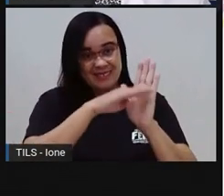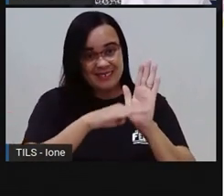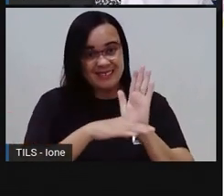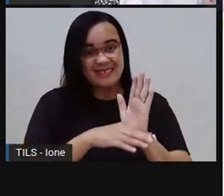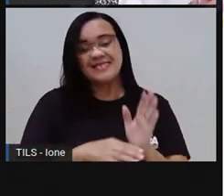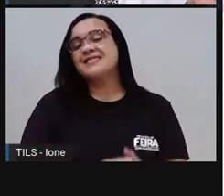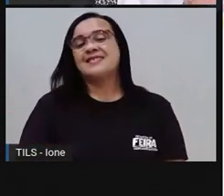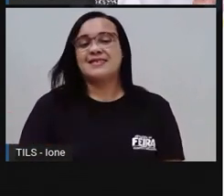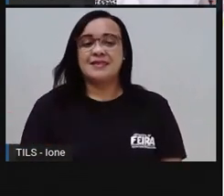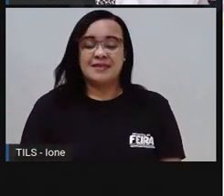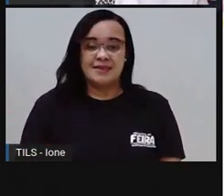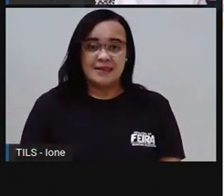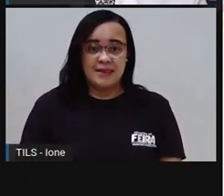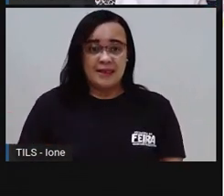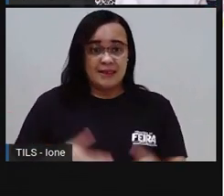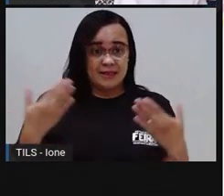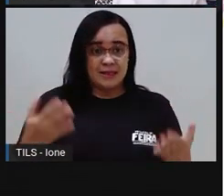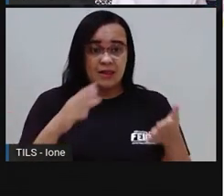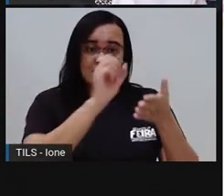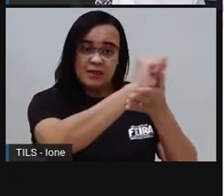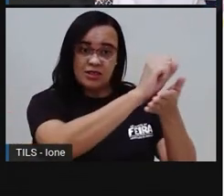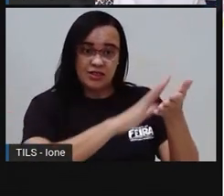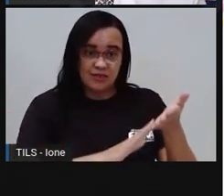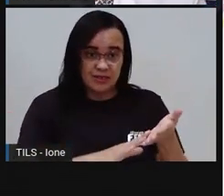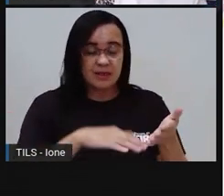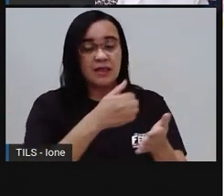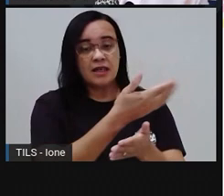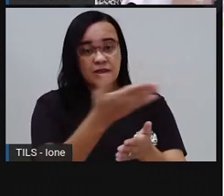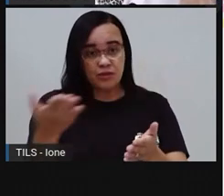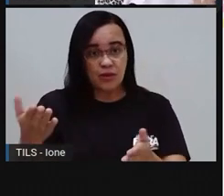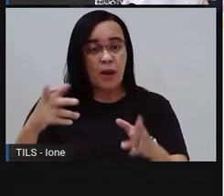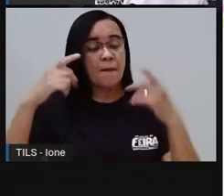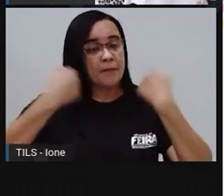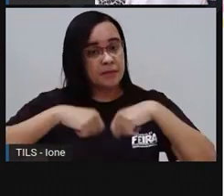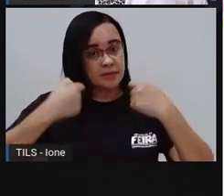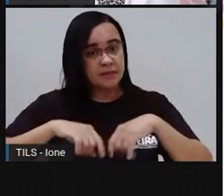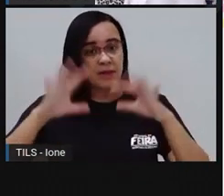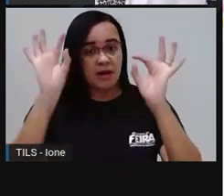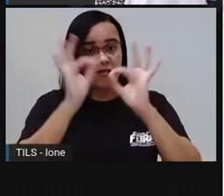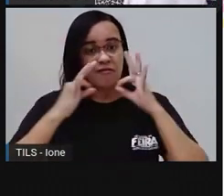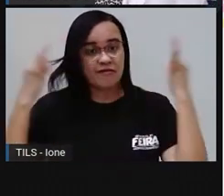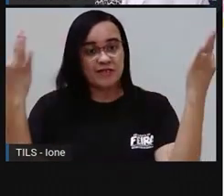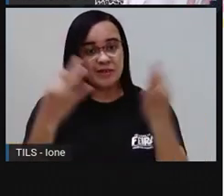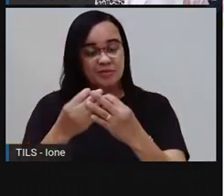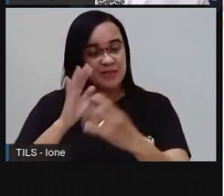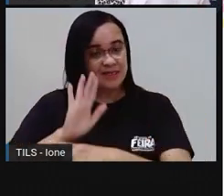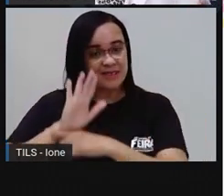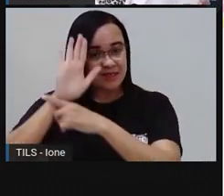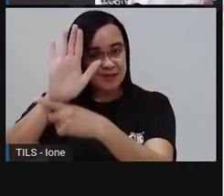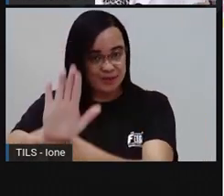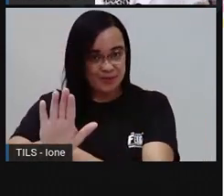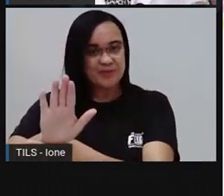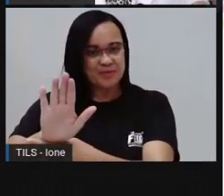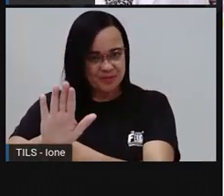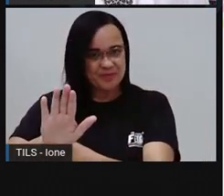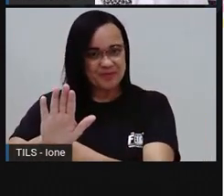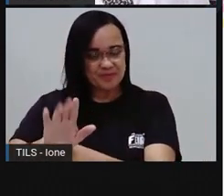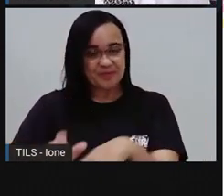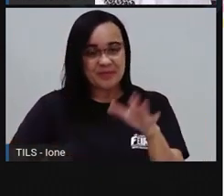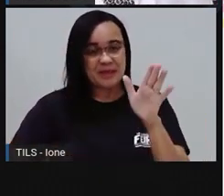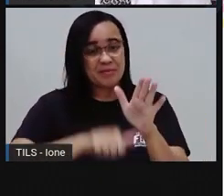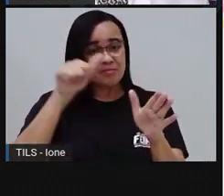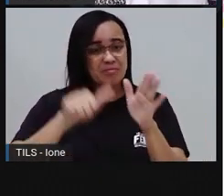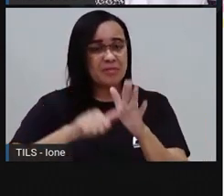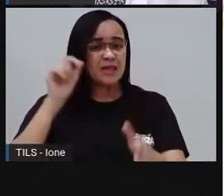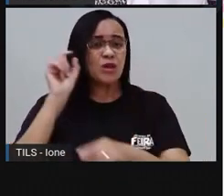Bom, para essa atividade você vai precisar da ajuda de sua família, tá bom? Então, primeiro, para